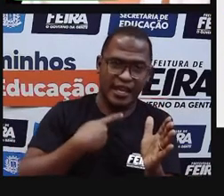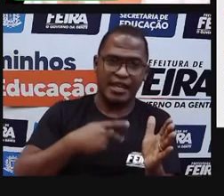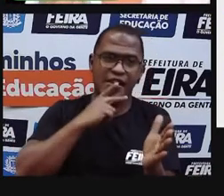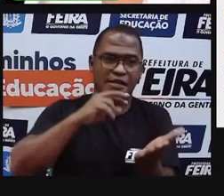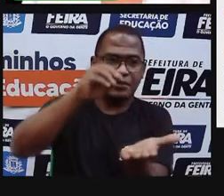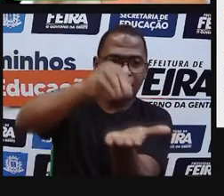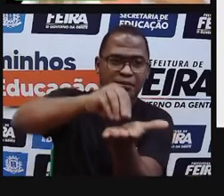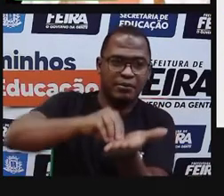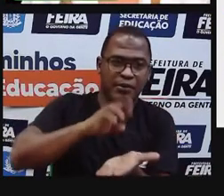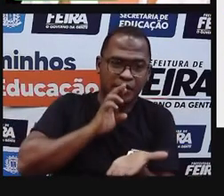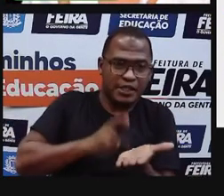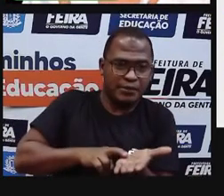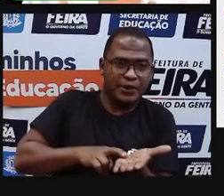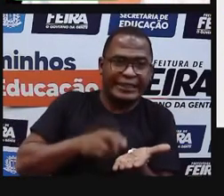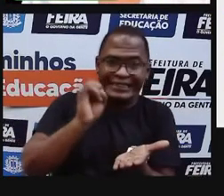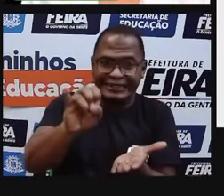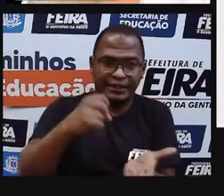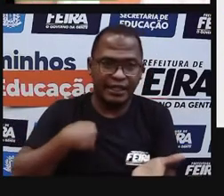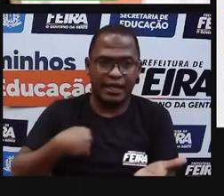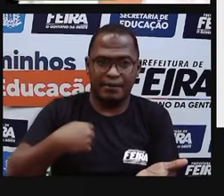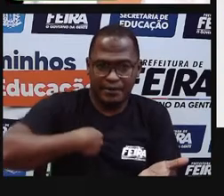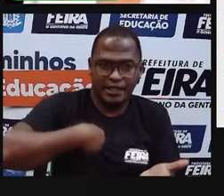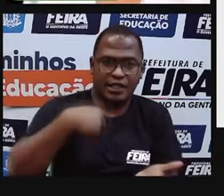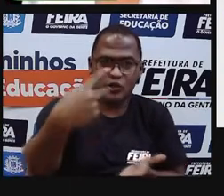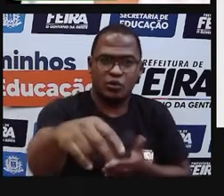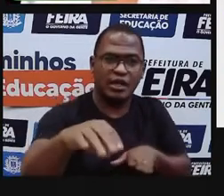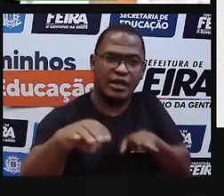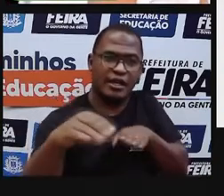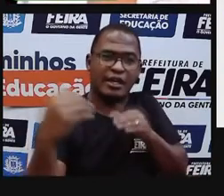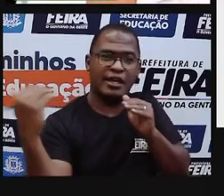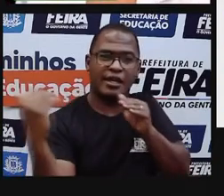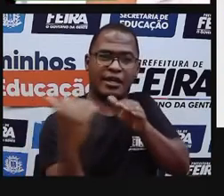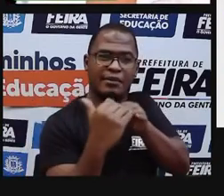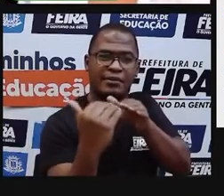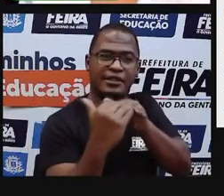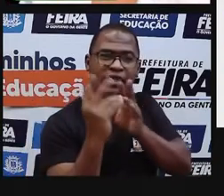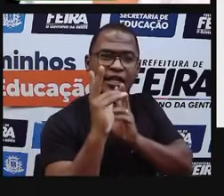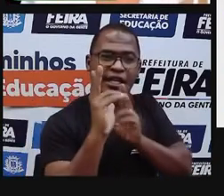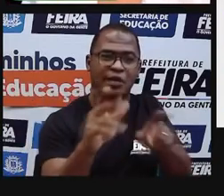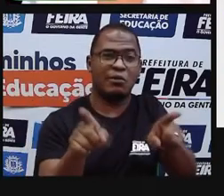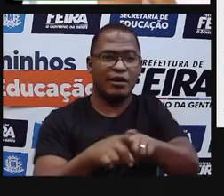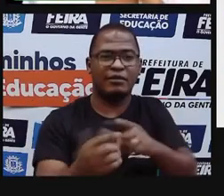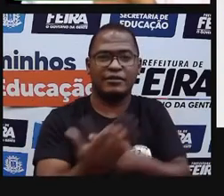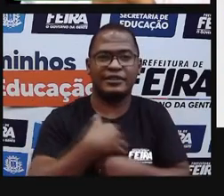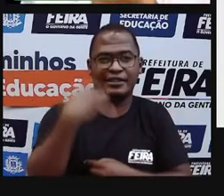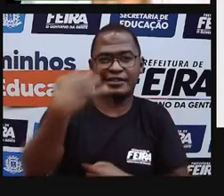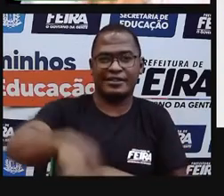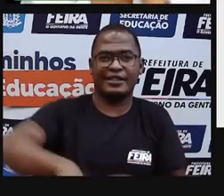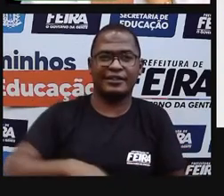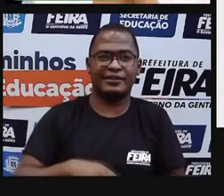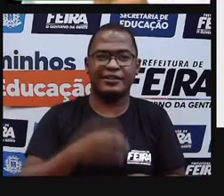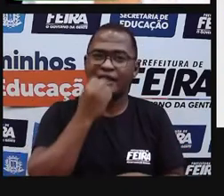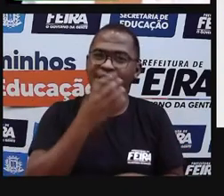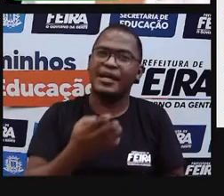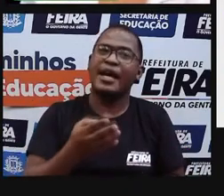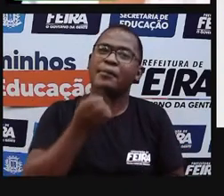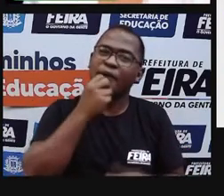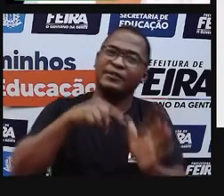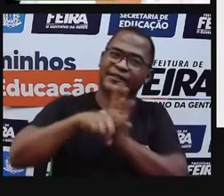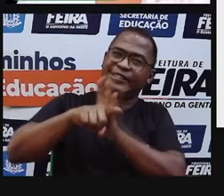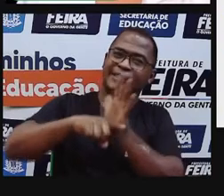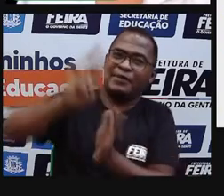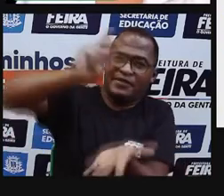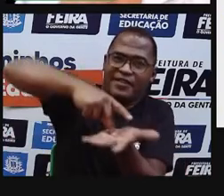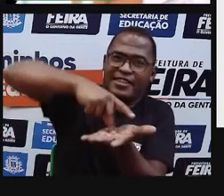a minha for igual a sua, está certa. Se você ver que você errou, você vai começar a se avaliar. Como é que está? Sejam verdadeiros. Falem a verdade.